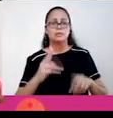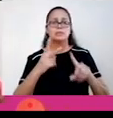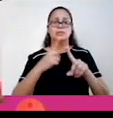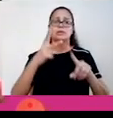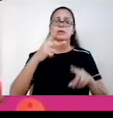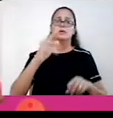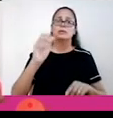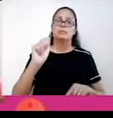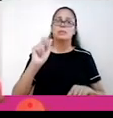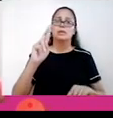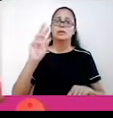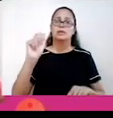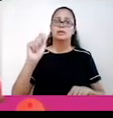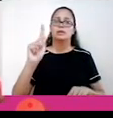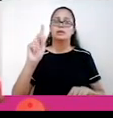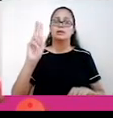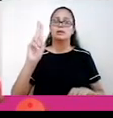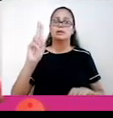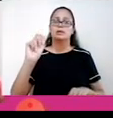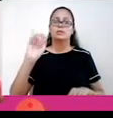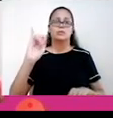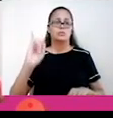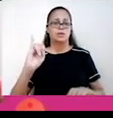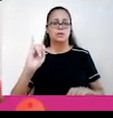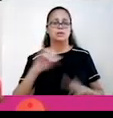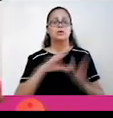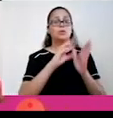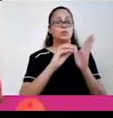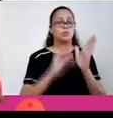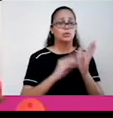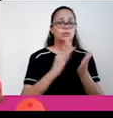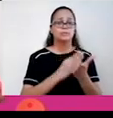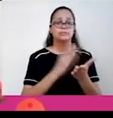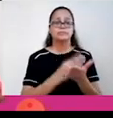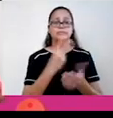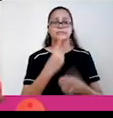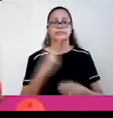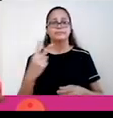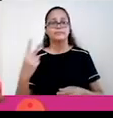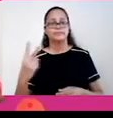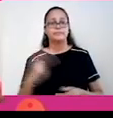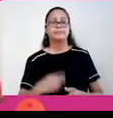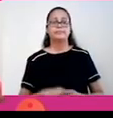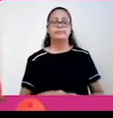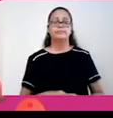hidrelétrica do mundo, hoje ela é considerada a segunda. O conteúdo dessa aula está na página 222.